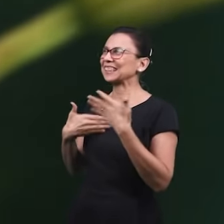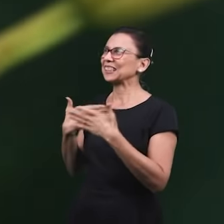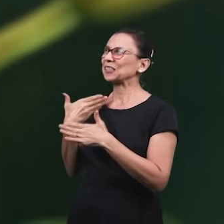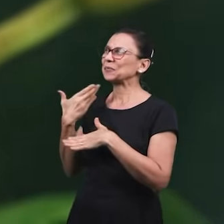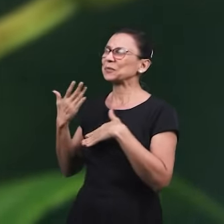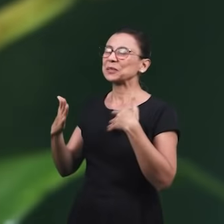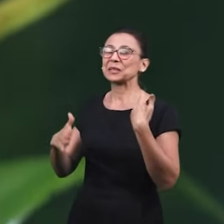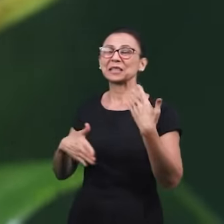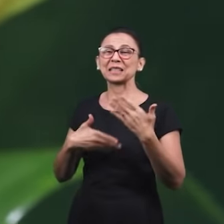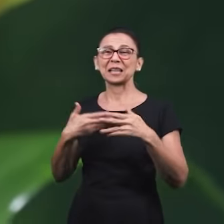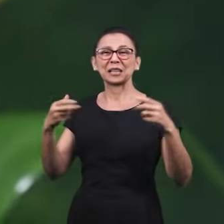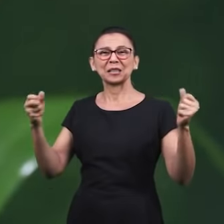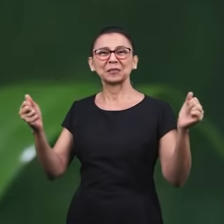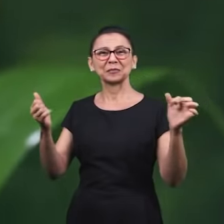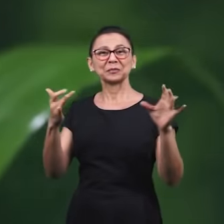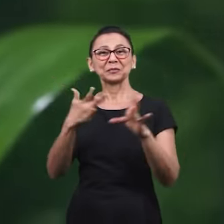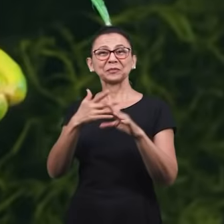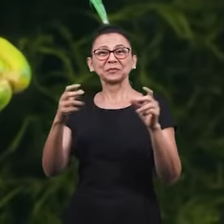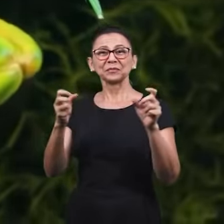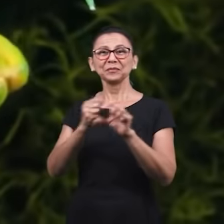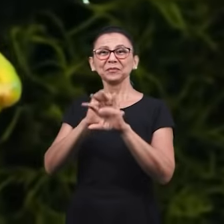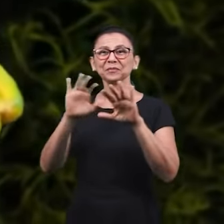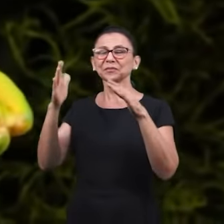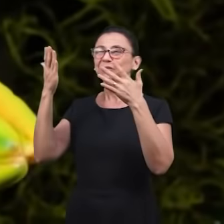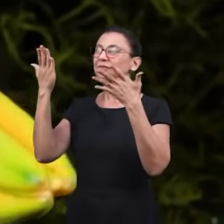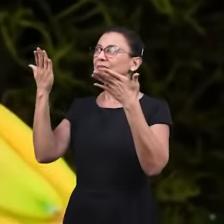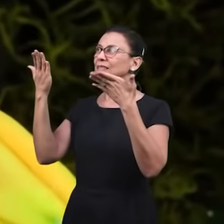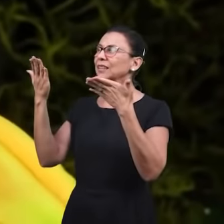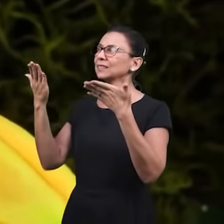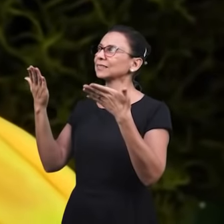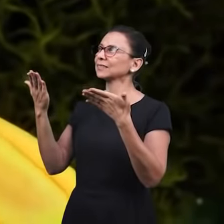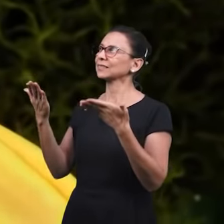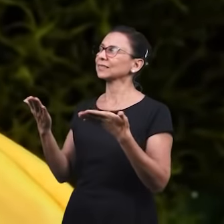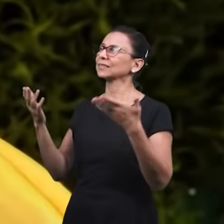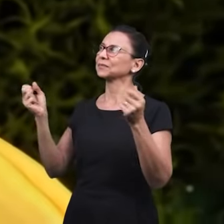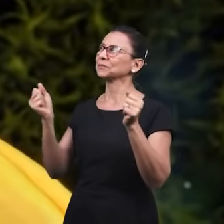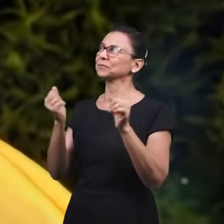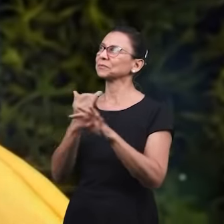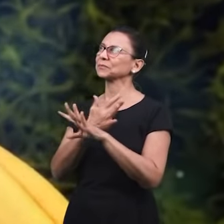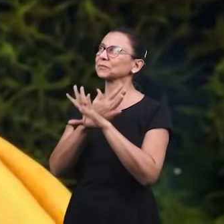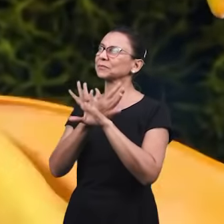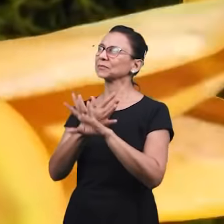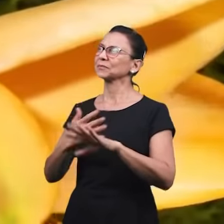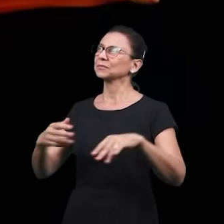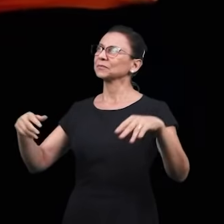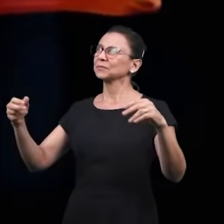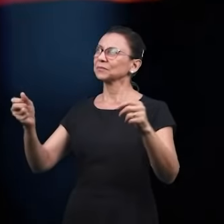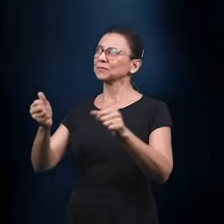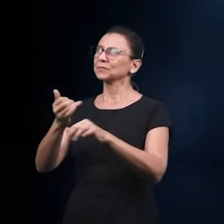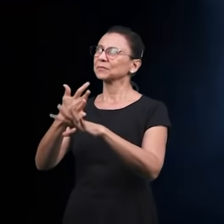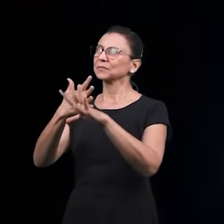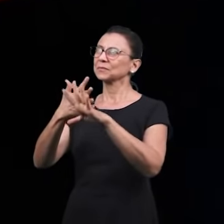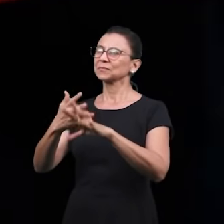Amém. Vem, vemos, vem